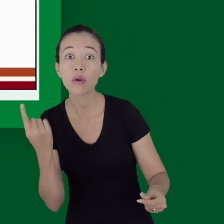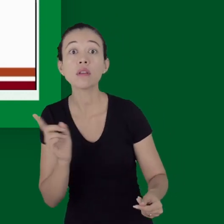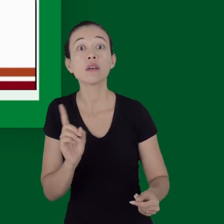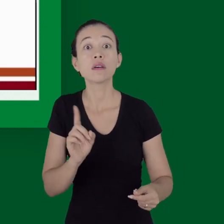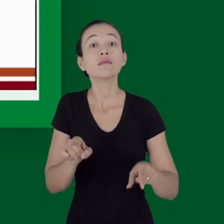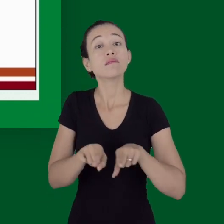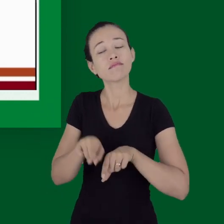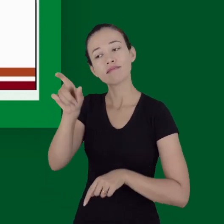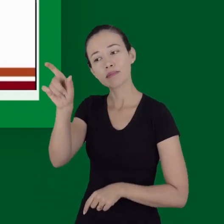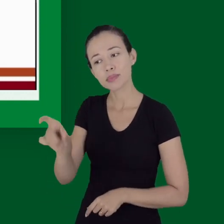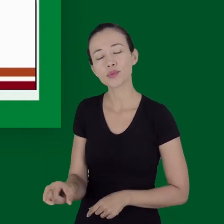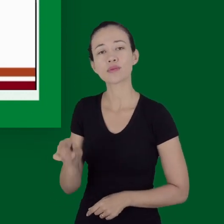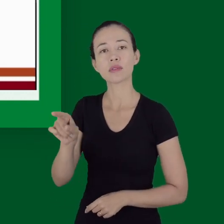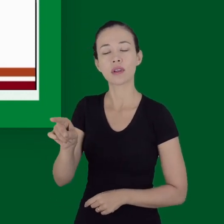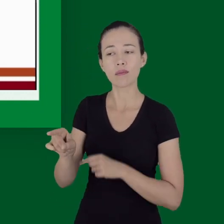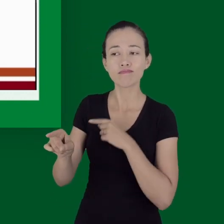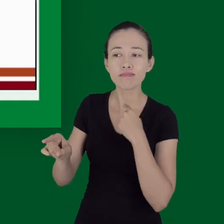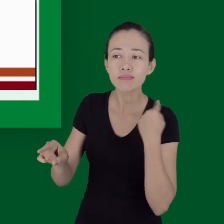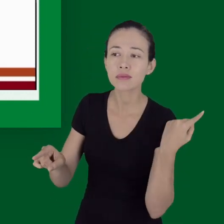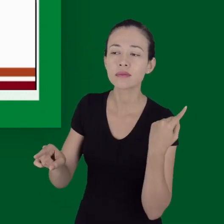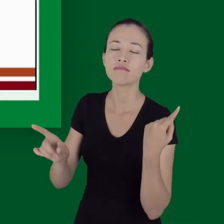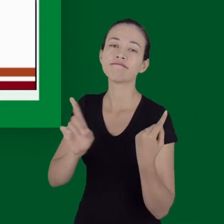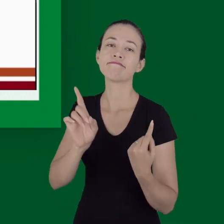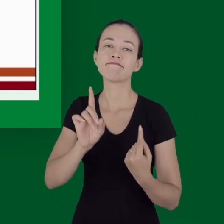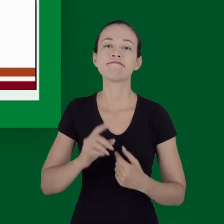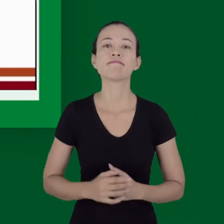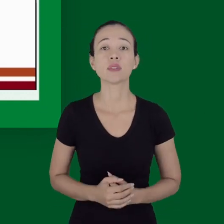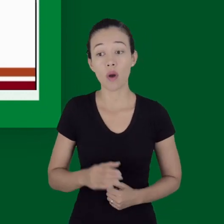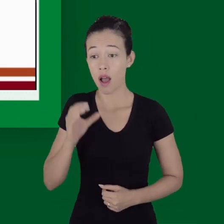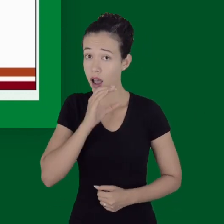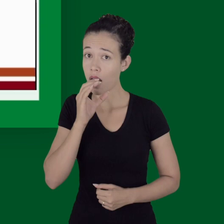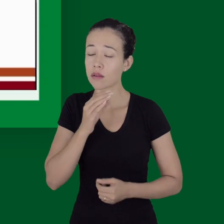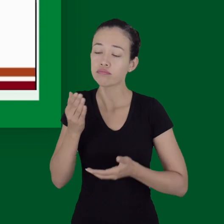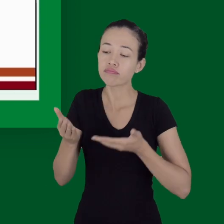se esse mecanismo não for corrigido imediatamente.